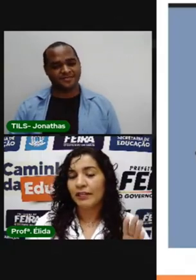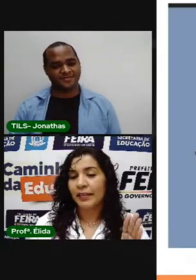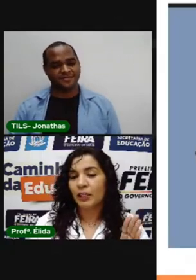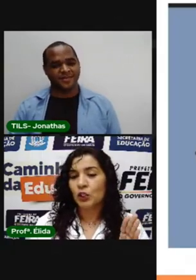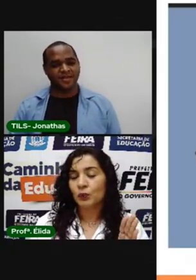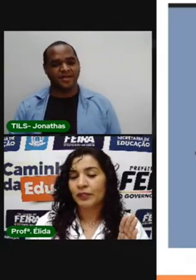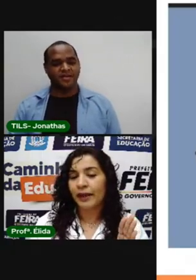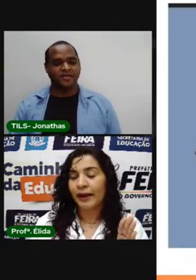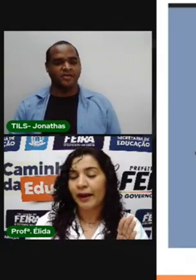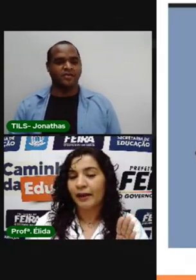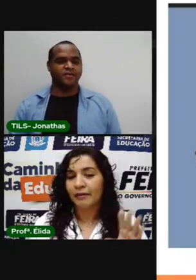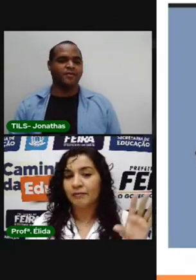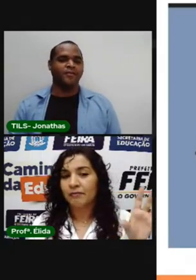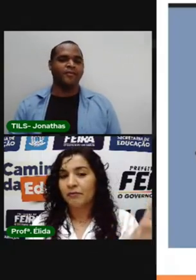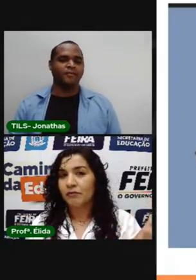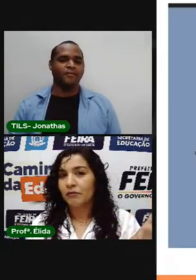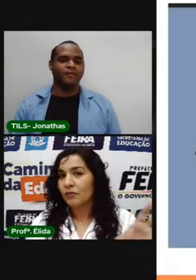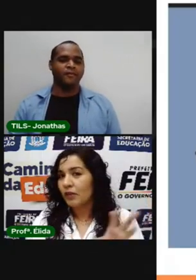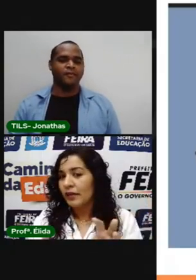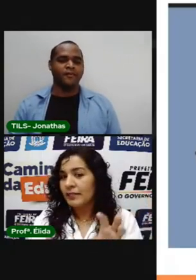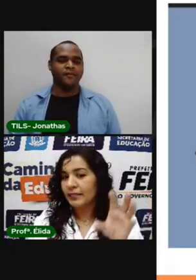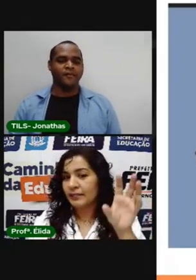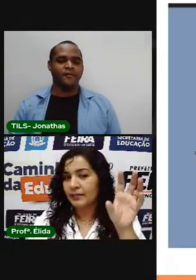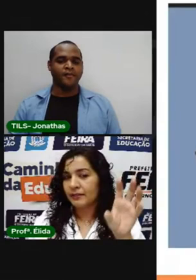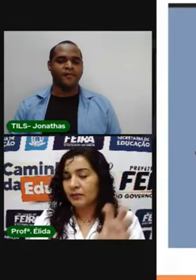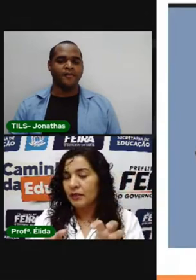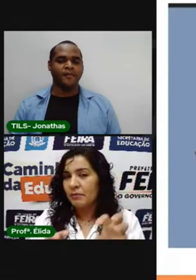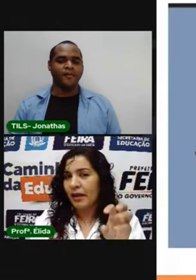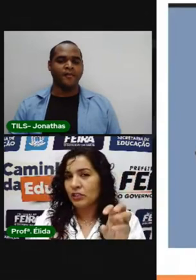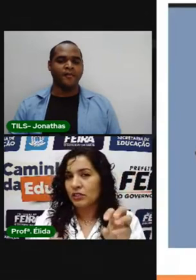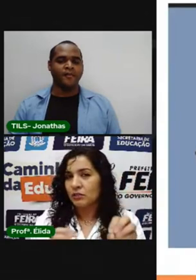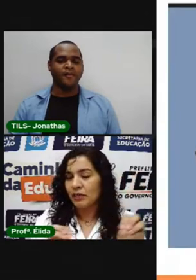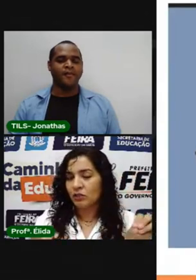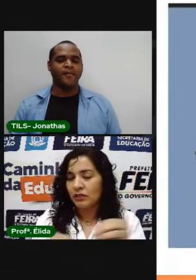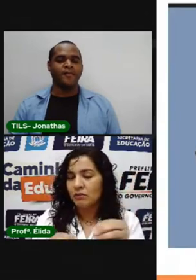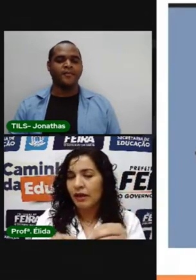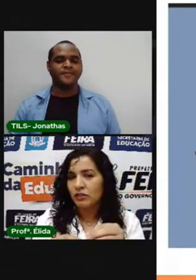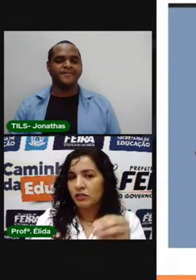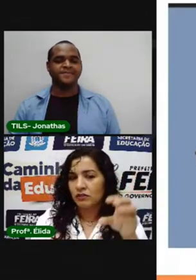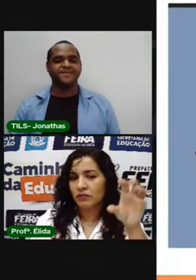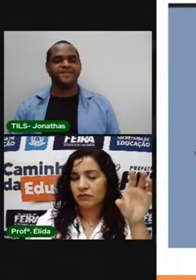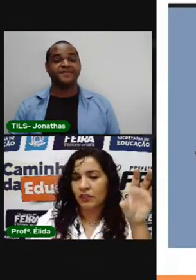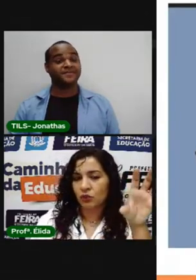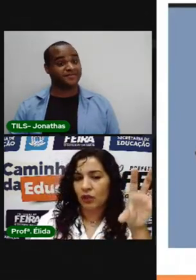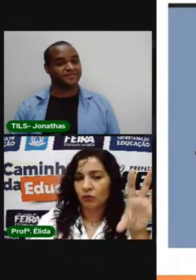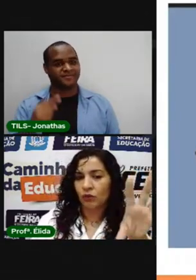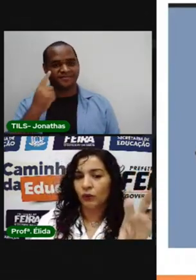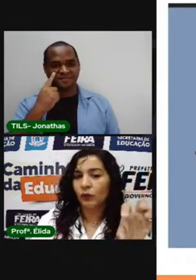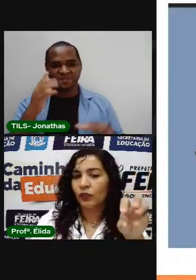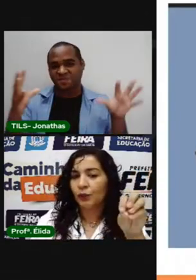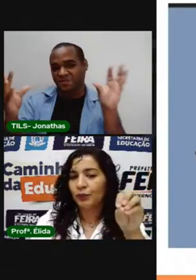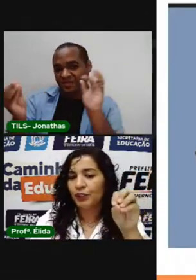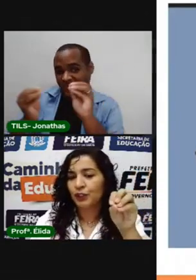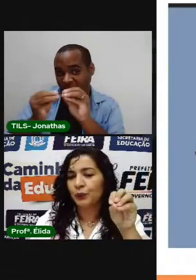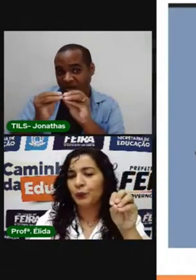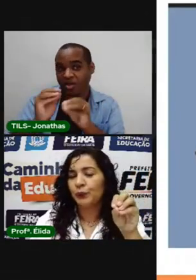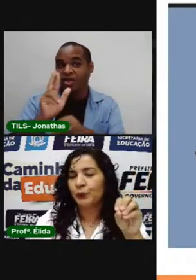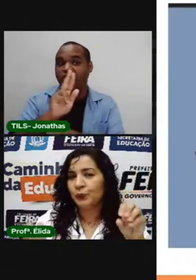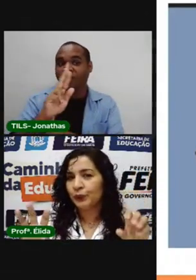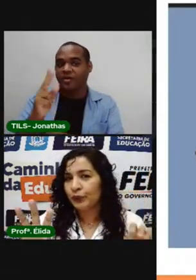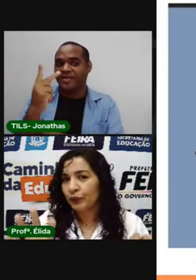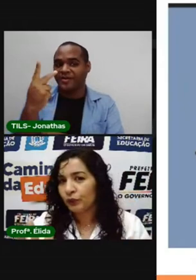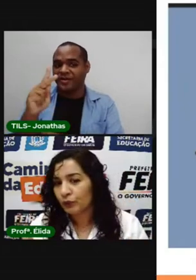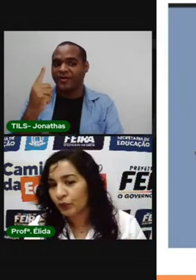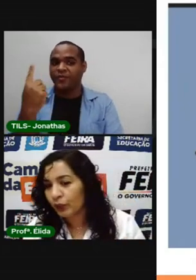Você vai ter que juntar Essas imagens. Mas não as imagens. Você vai juntar o nome de